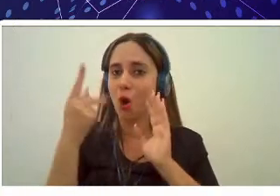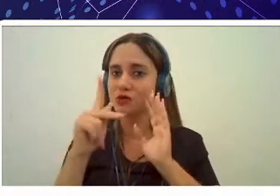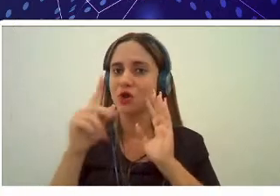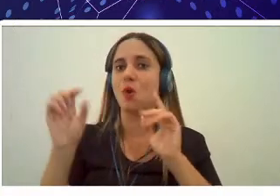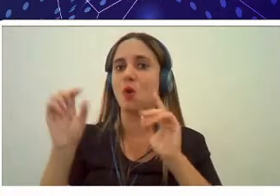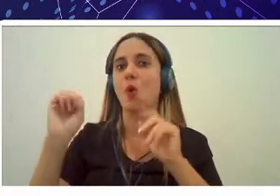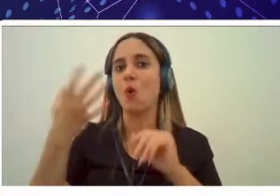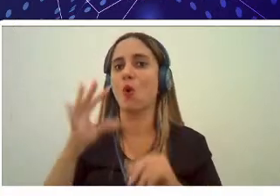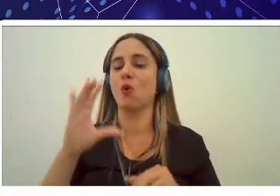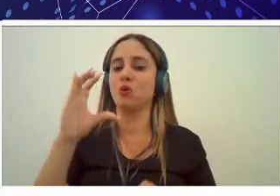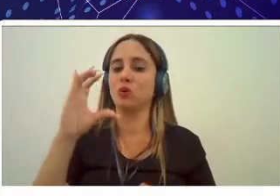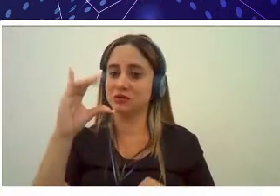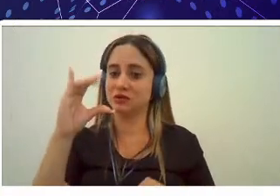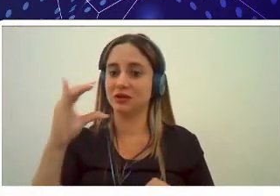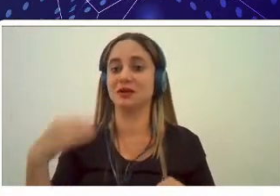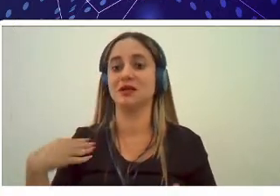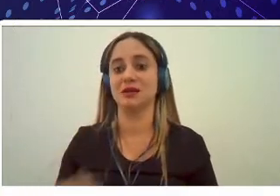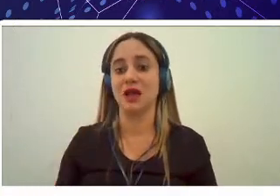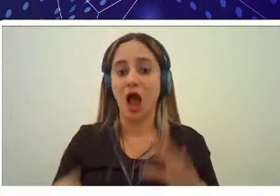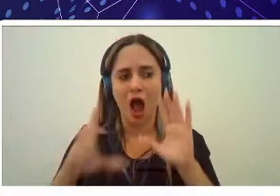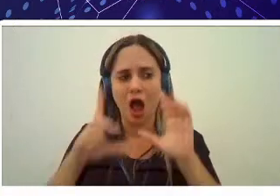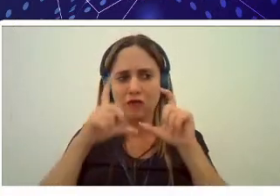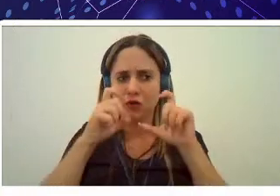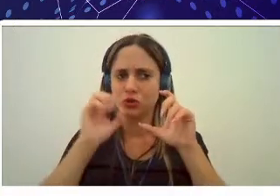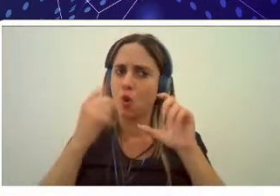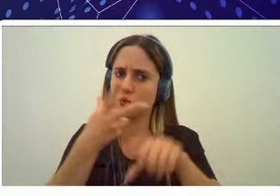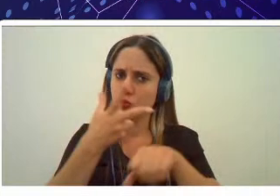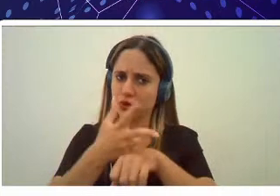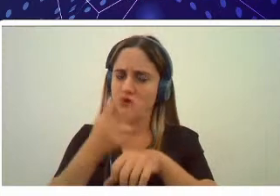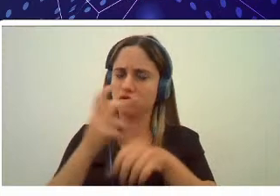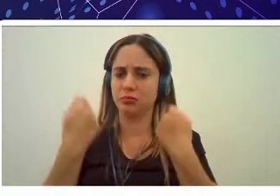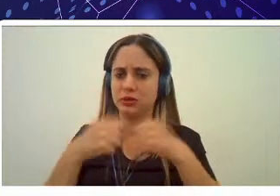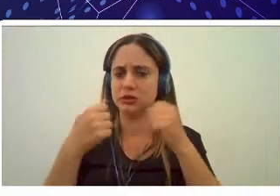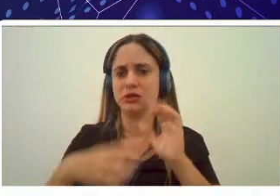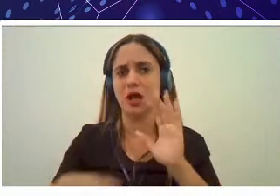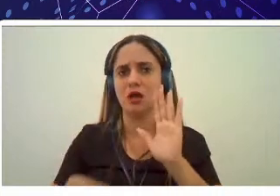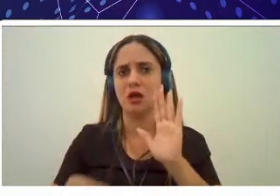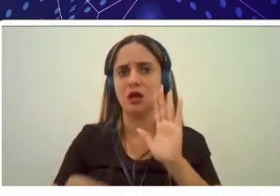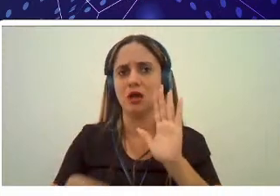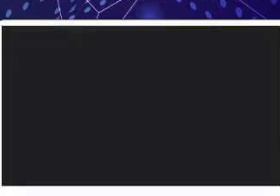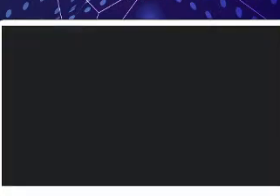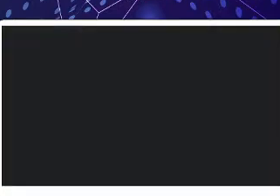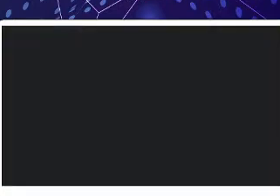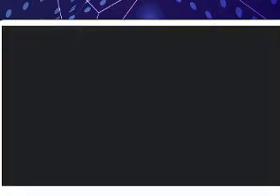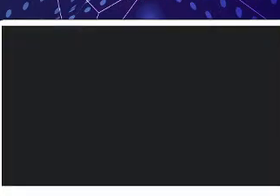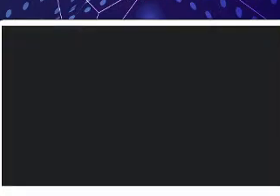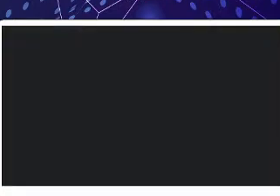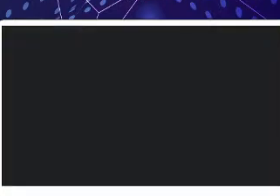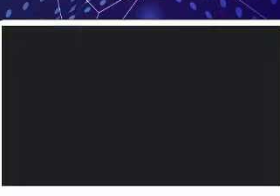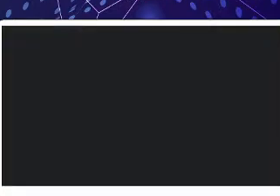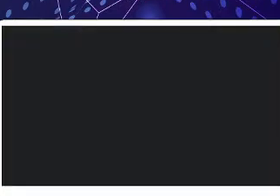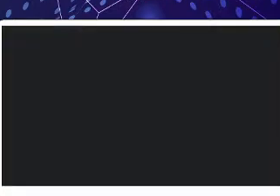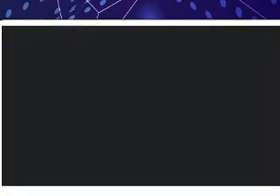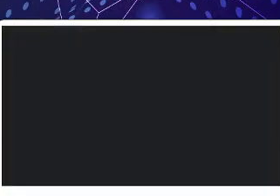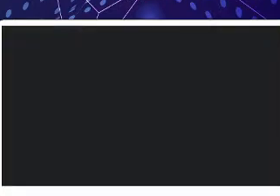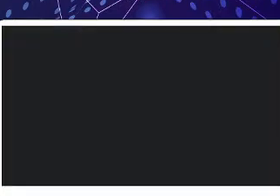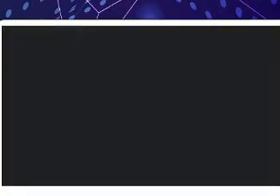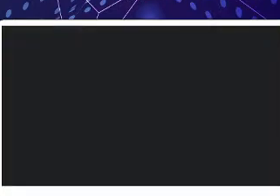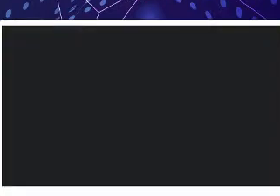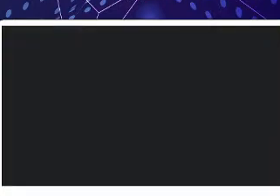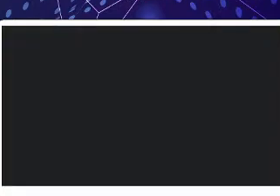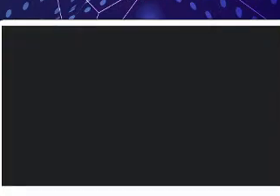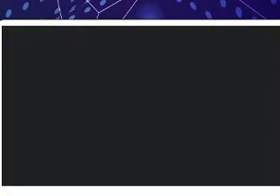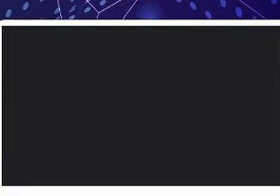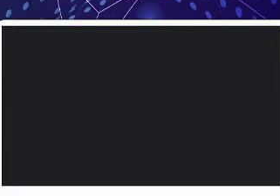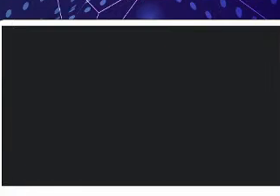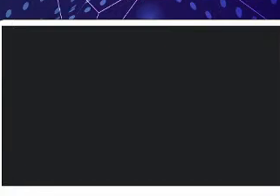a publicação ela marca deve marcar a página da Unir arrobaunir.rondônia incluídas hashtags Volta